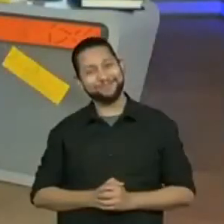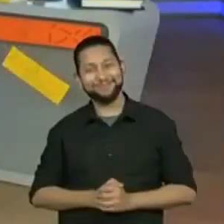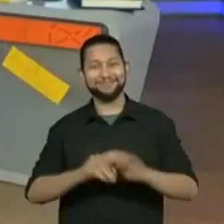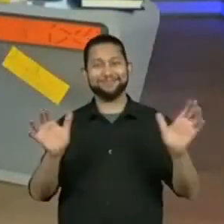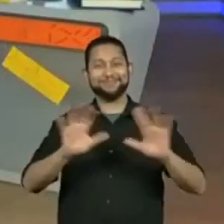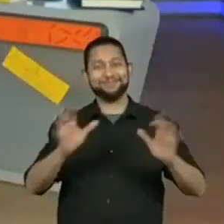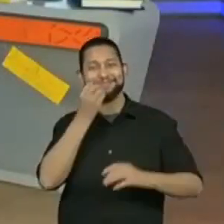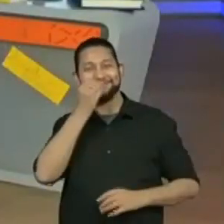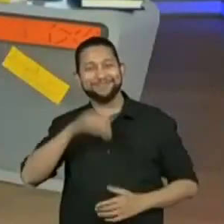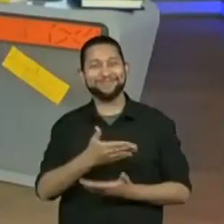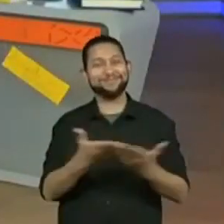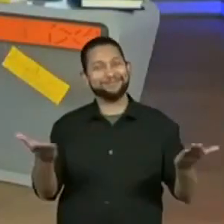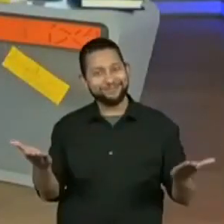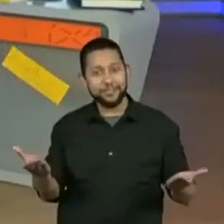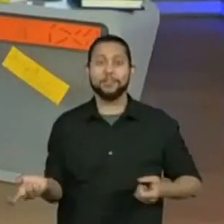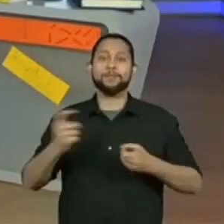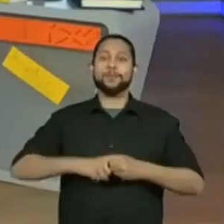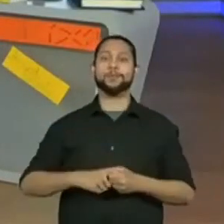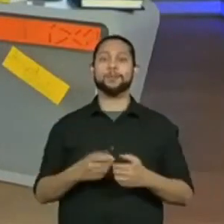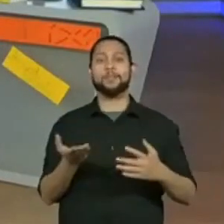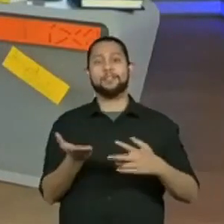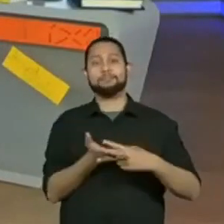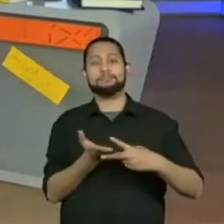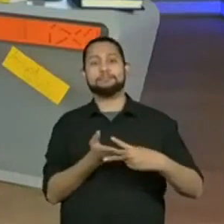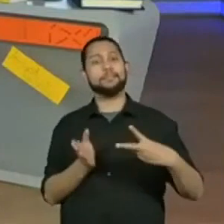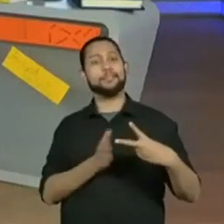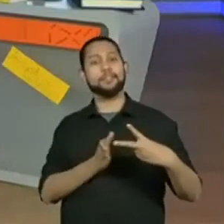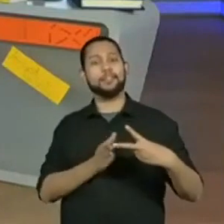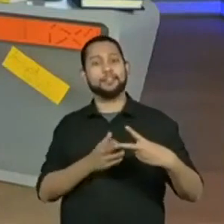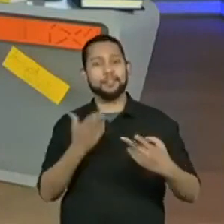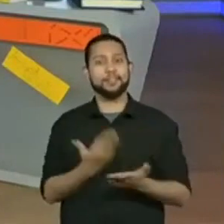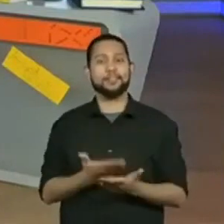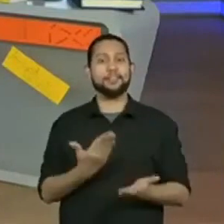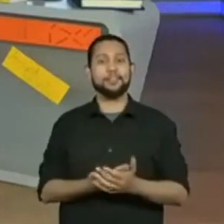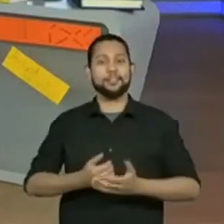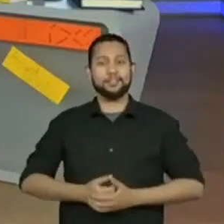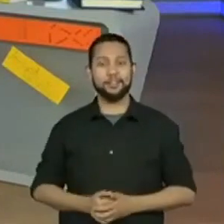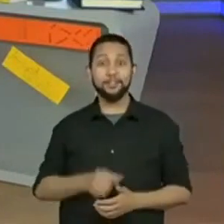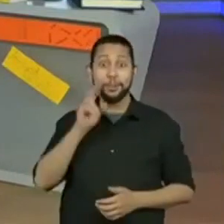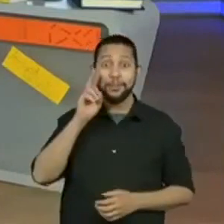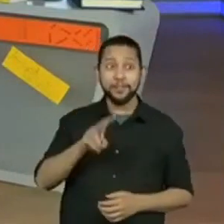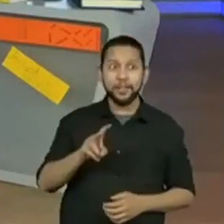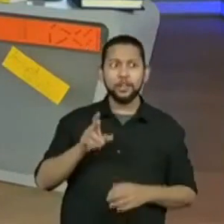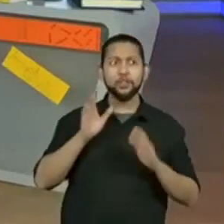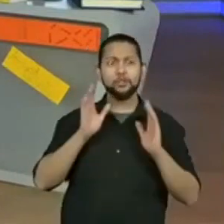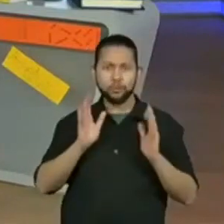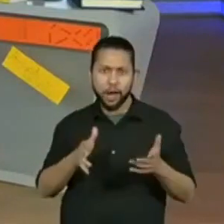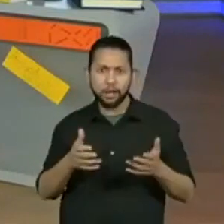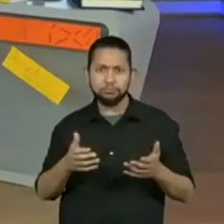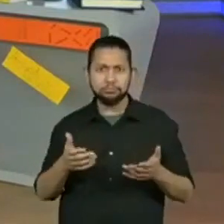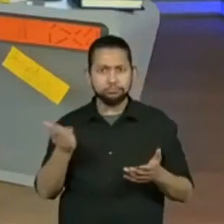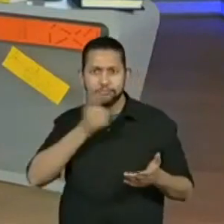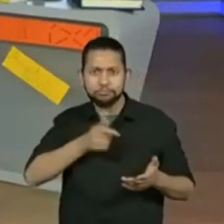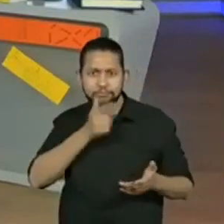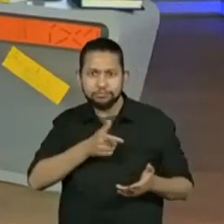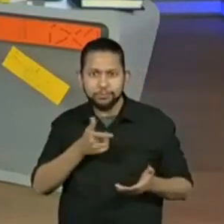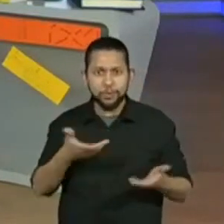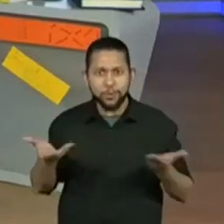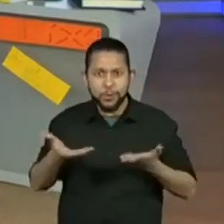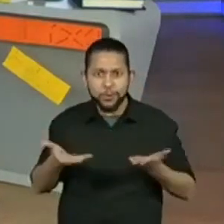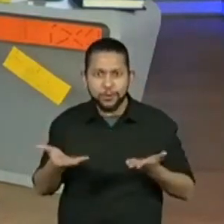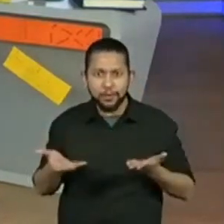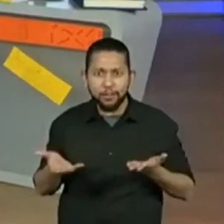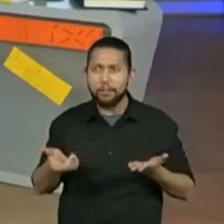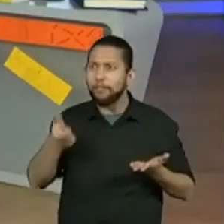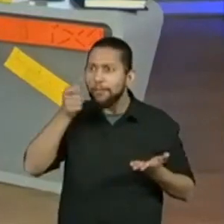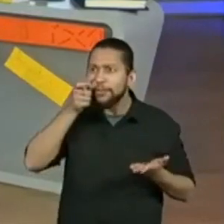Boa tarde, estamos de volta. Quero já ver quem voltou conosco. Ó, quero saber, hein? Todo mundo